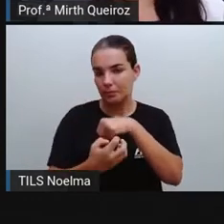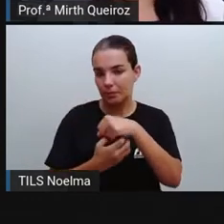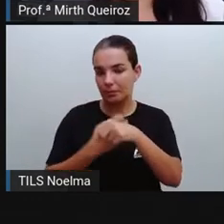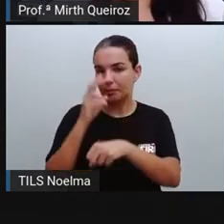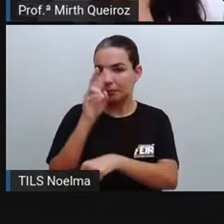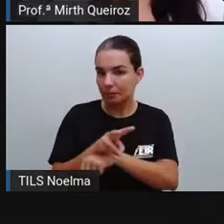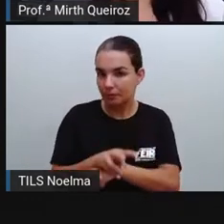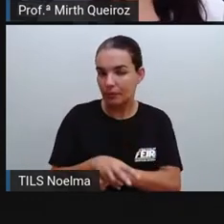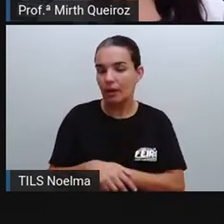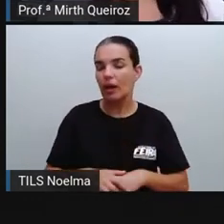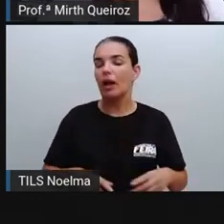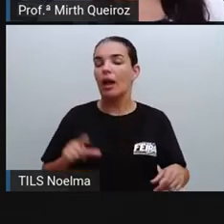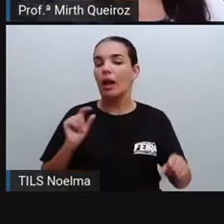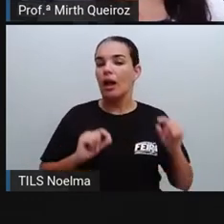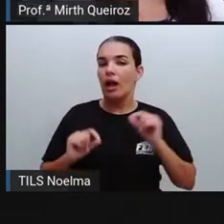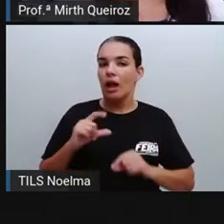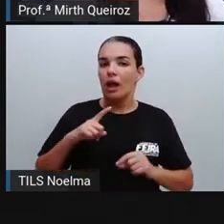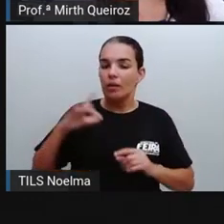que é transmitida aí